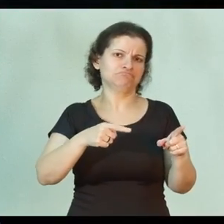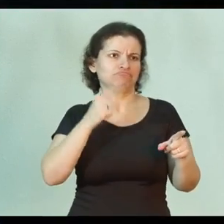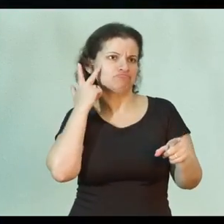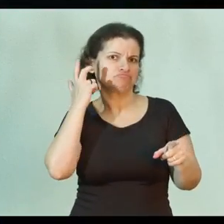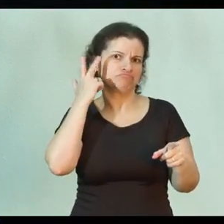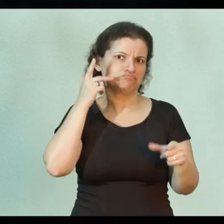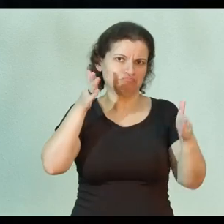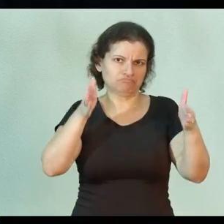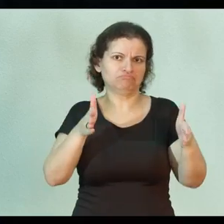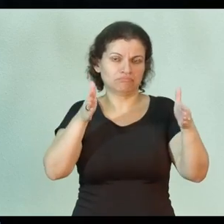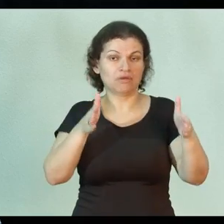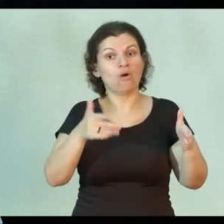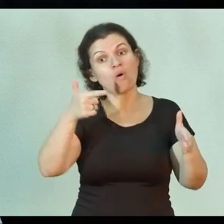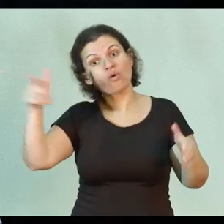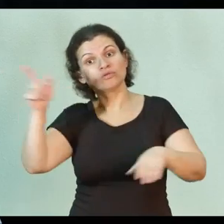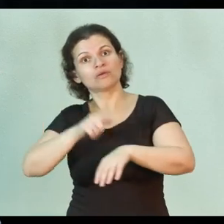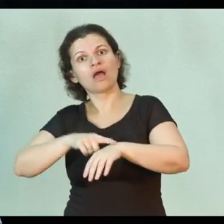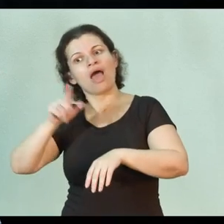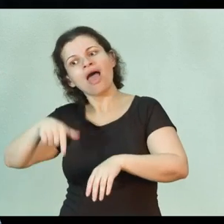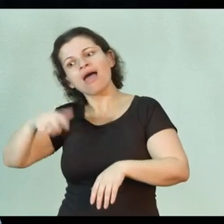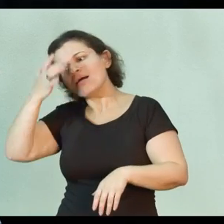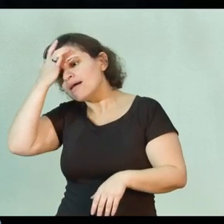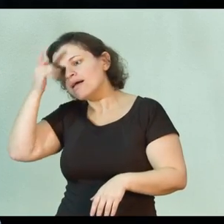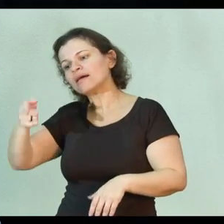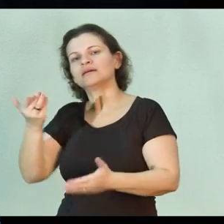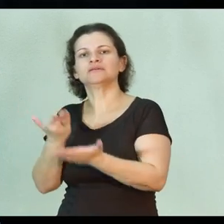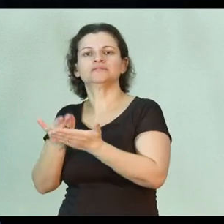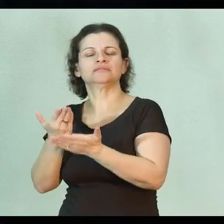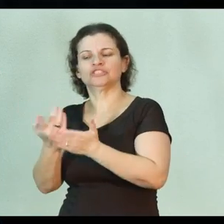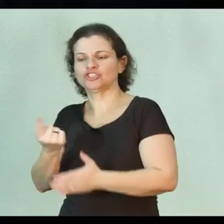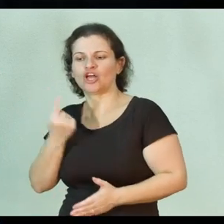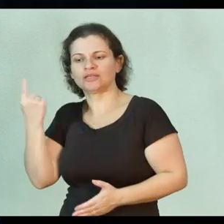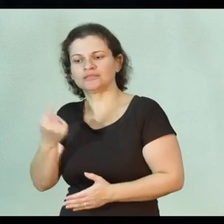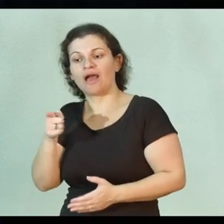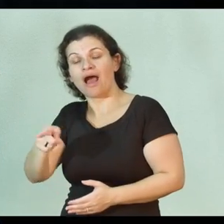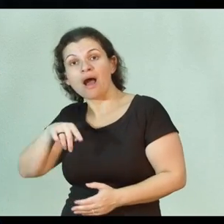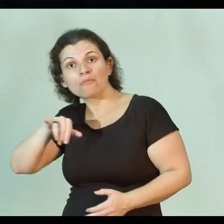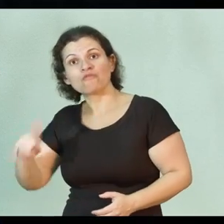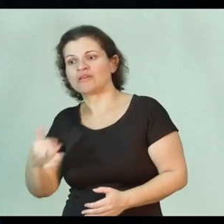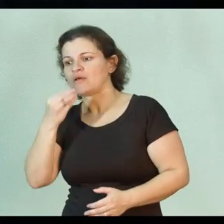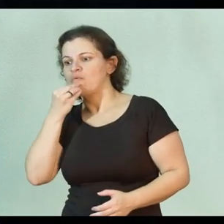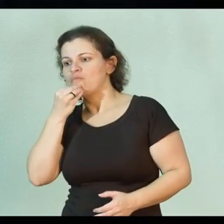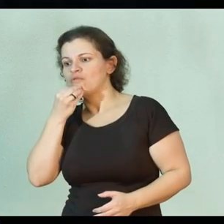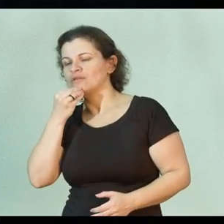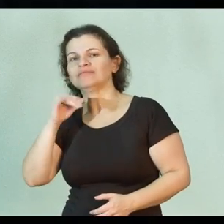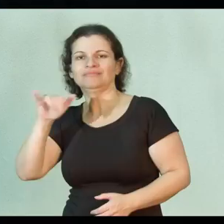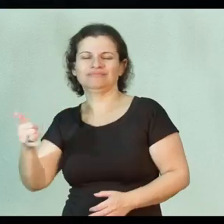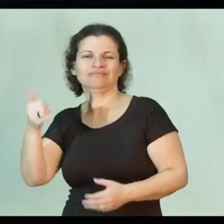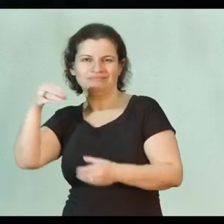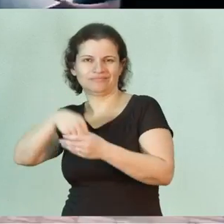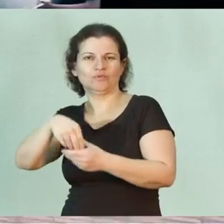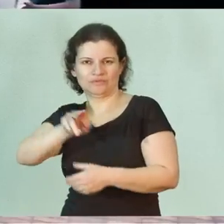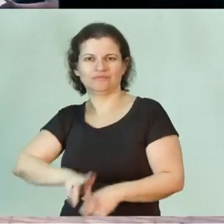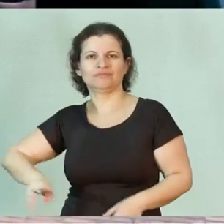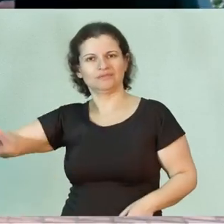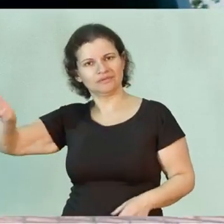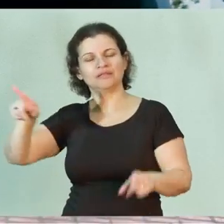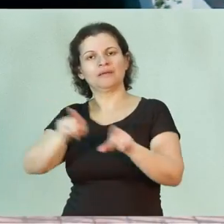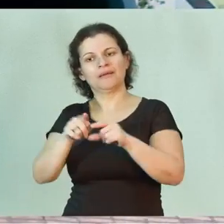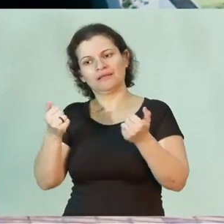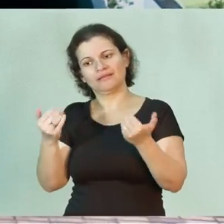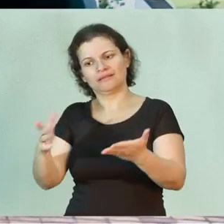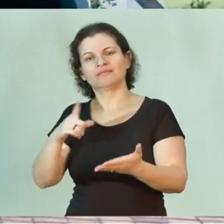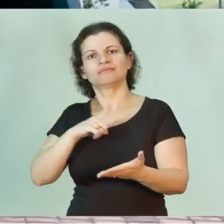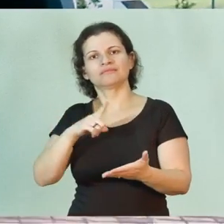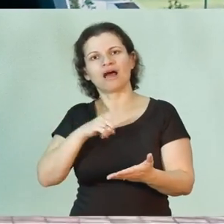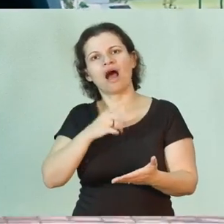um período regular. E o outro período é pensado para que ele estude sozinho, para que ele aproveite as oportunidades da universidade. A